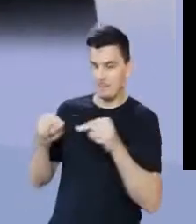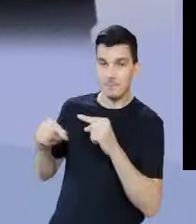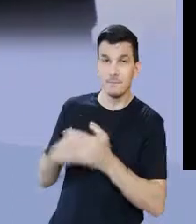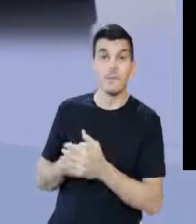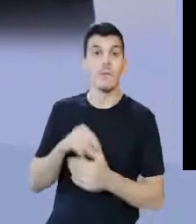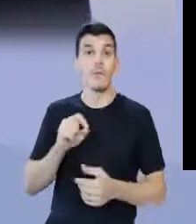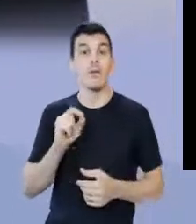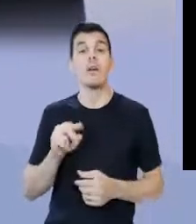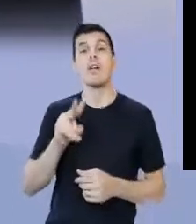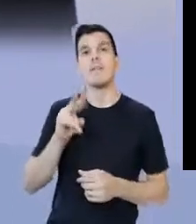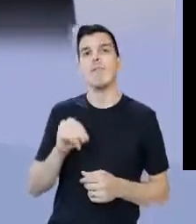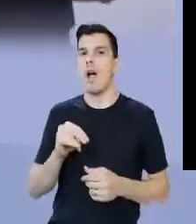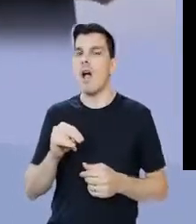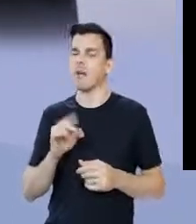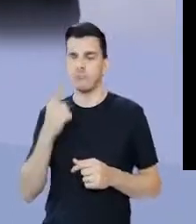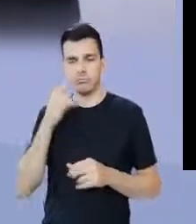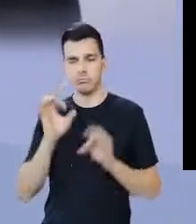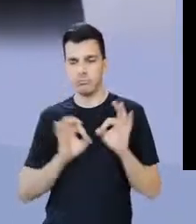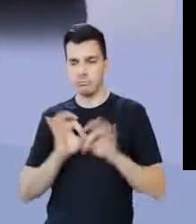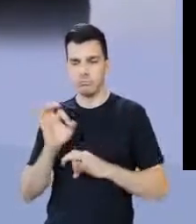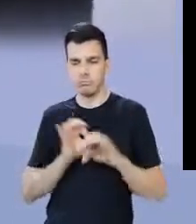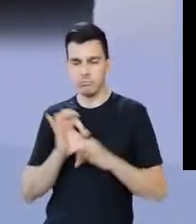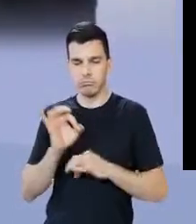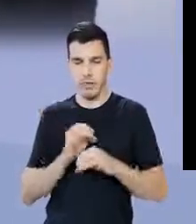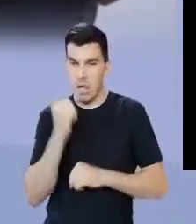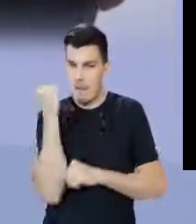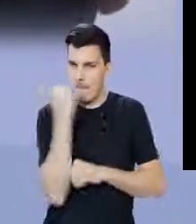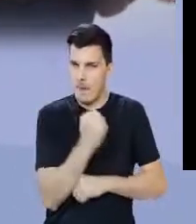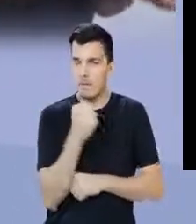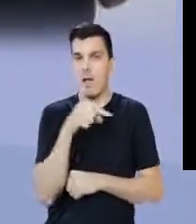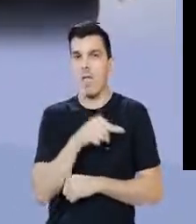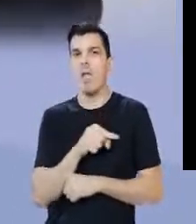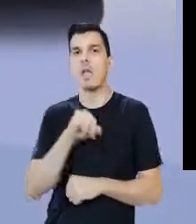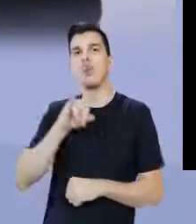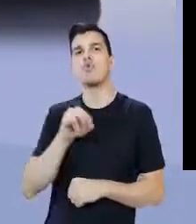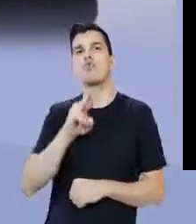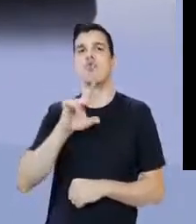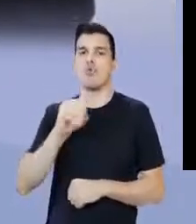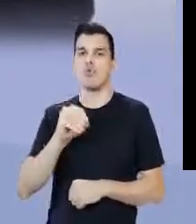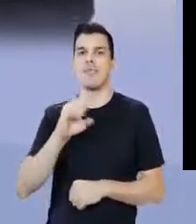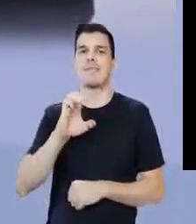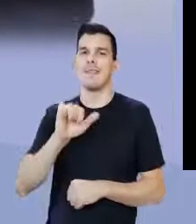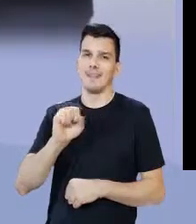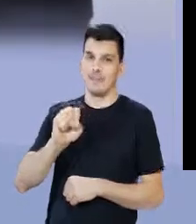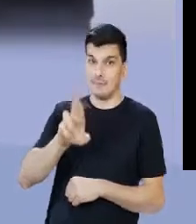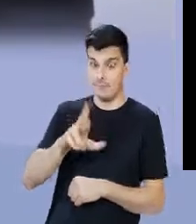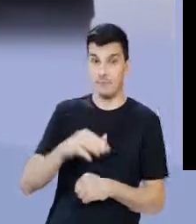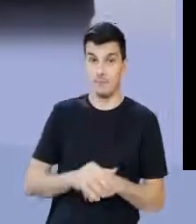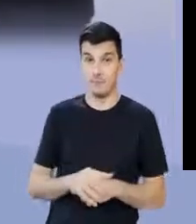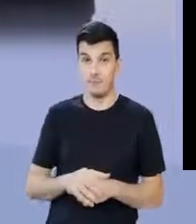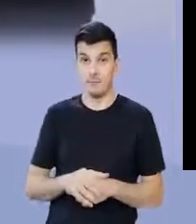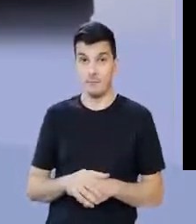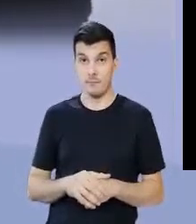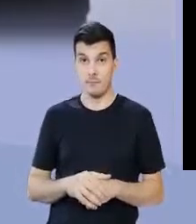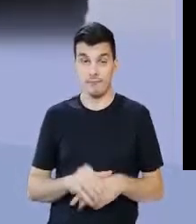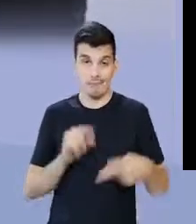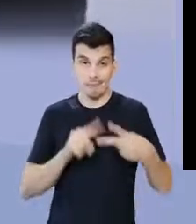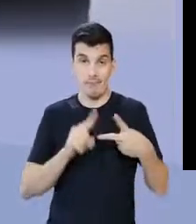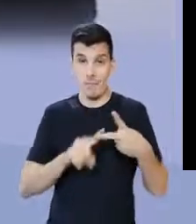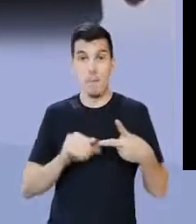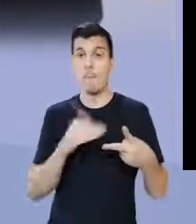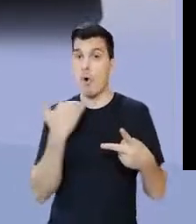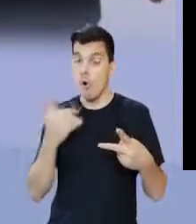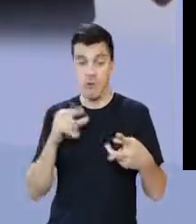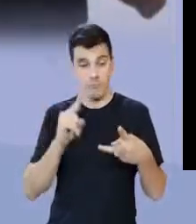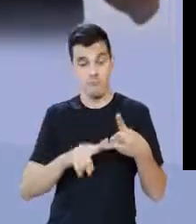Tanto é que o próprio Senado vai orquestrar a morte de Júlio César. Você tem ideia? Entendeu? O Crasso vai